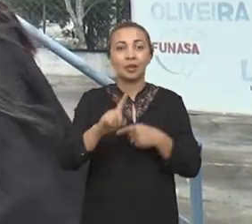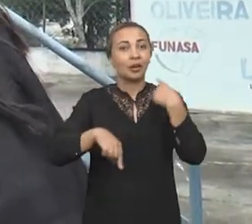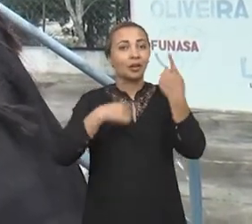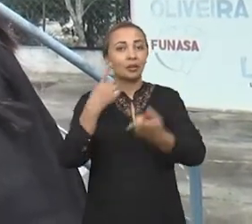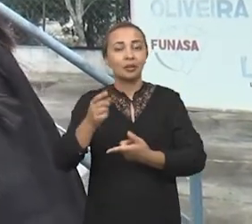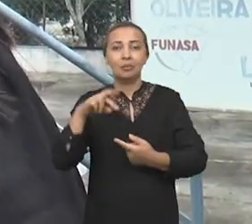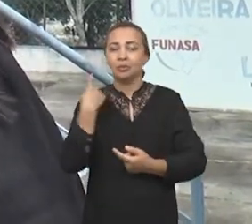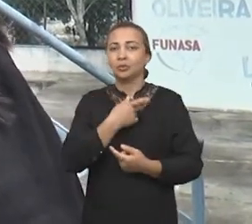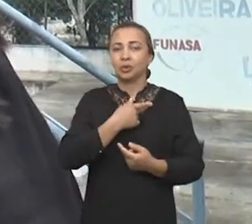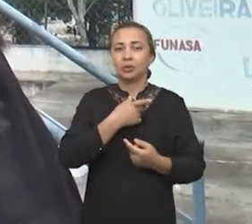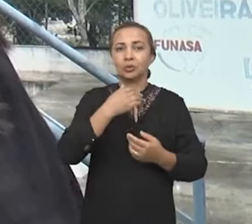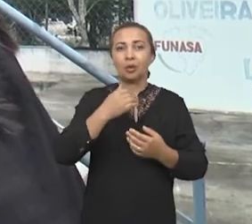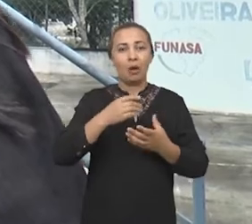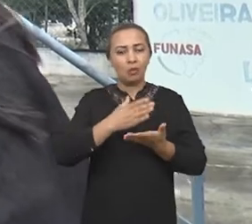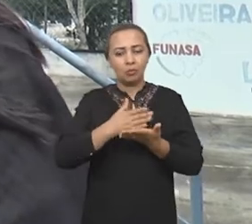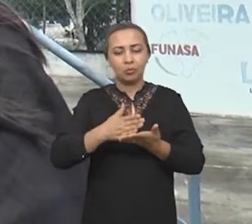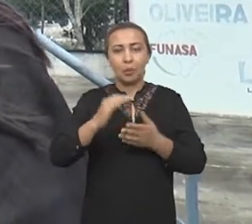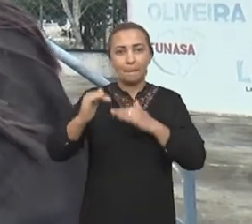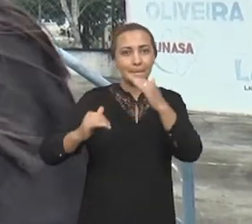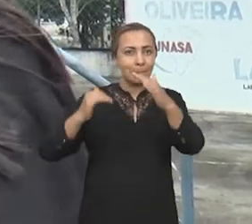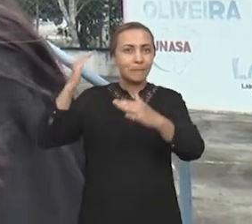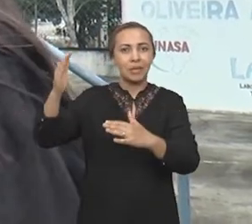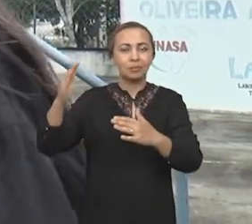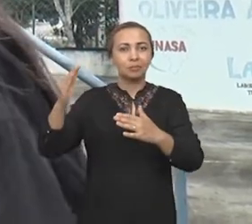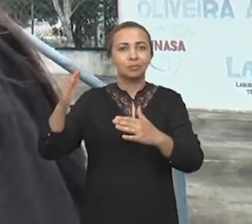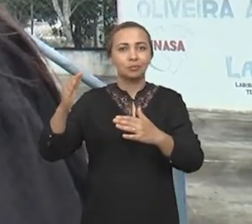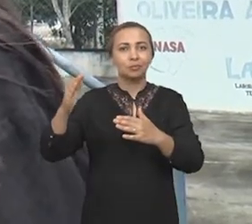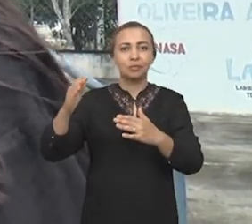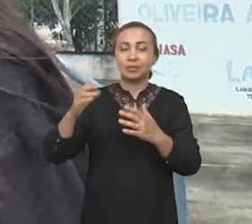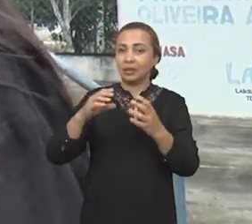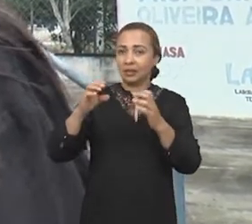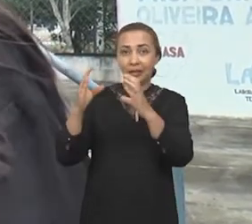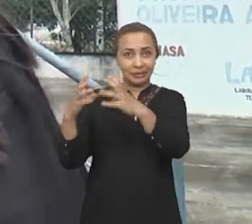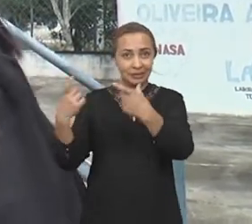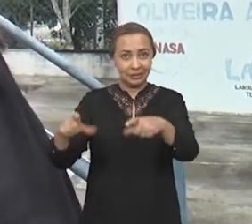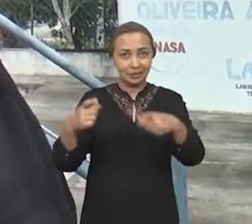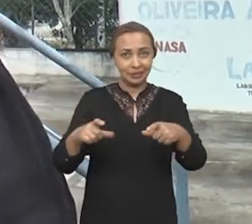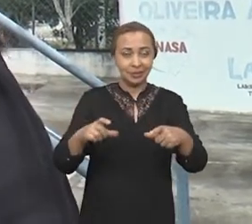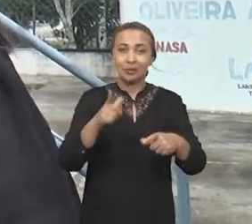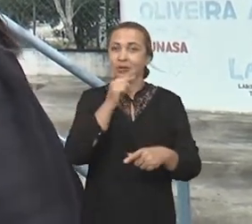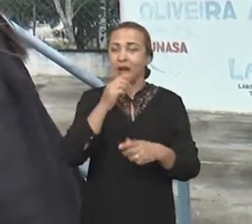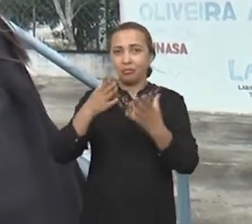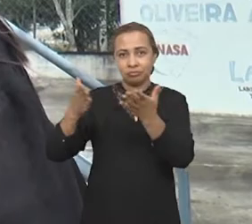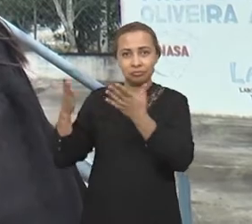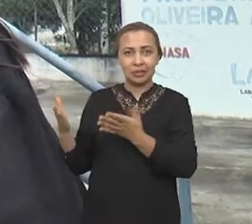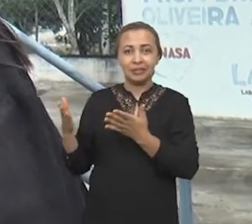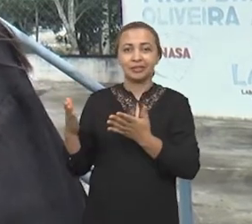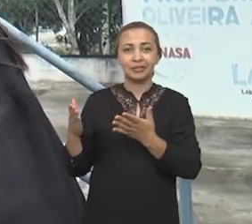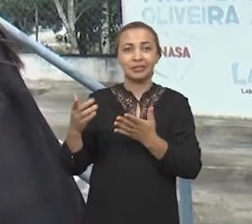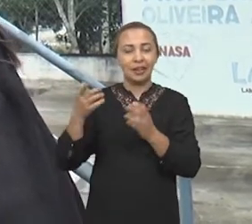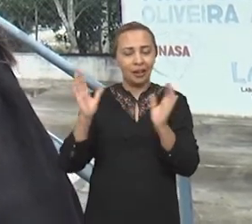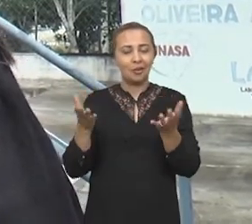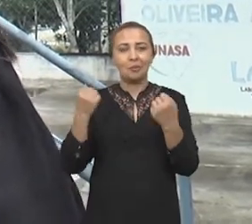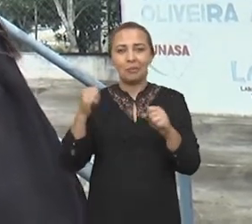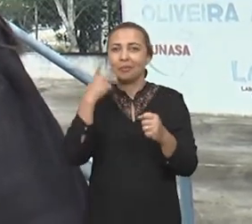depois a gente passou para uma escala maior, uma escala piloto, aqui nessa estação de tratamento de água, como vocês podem observar. Com isso, a gente pode